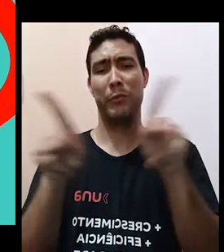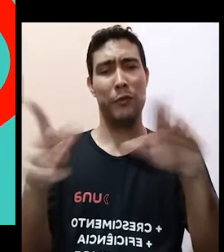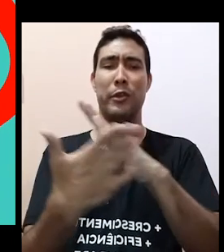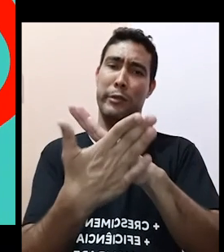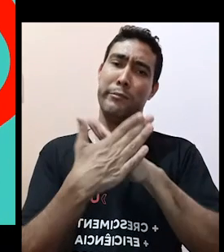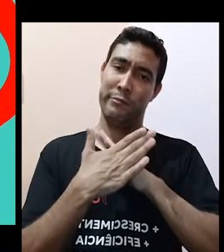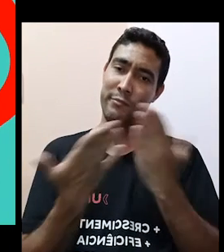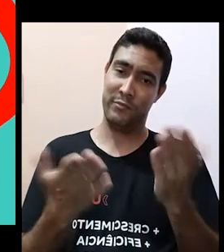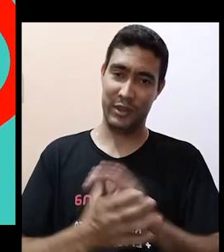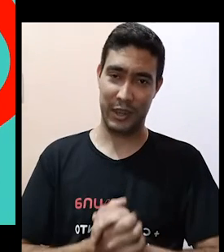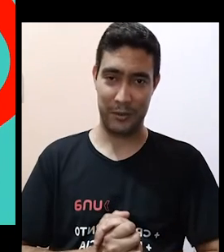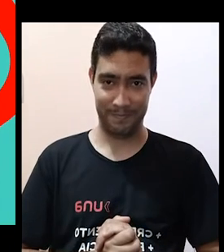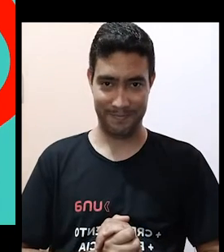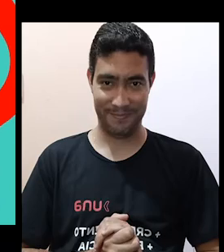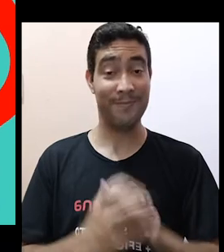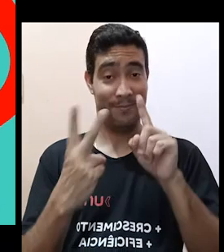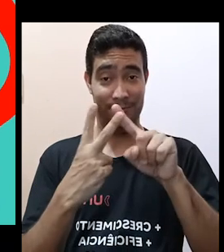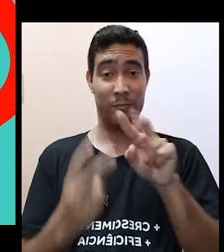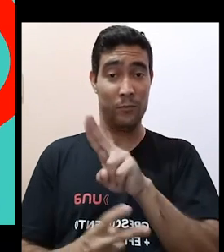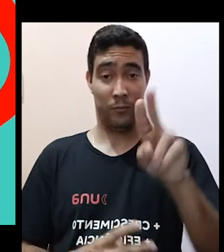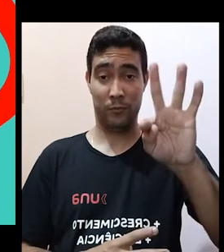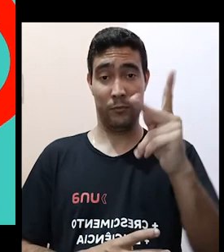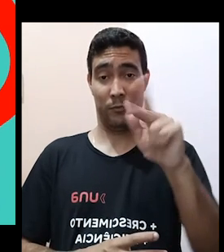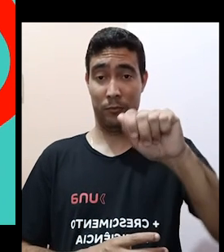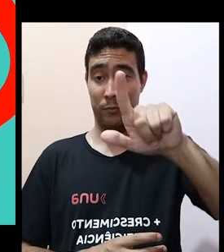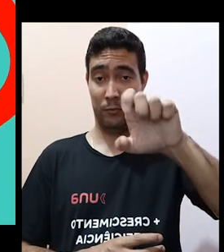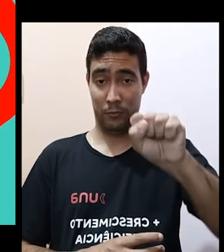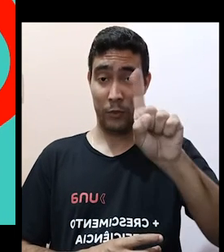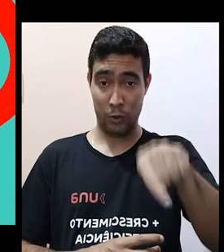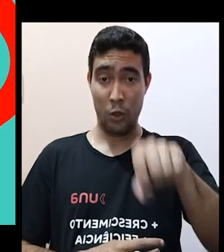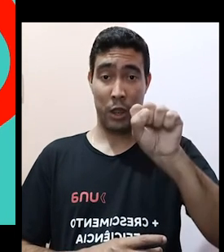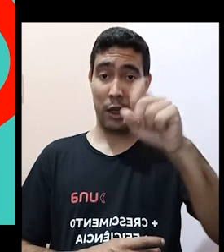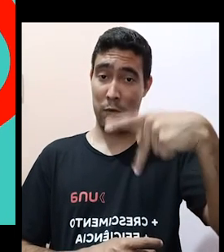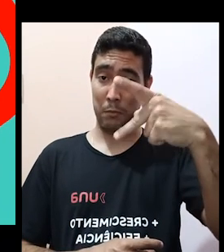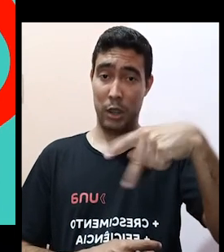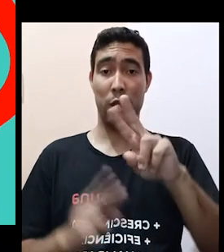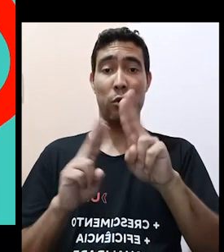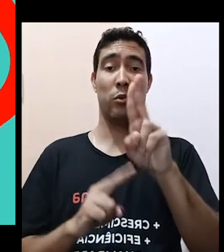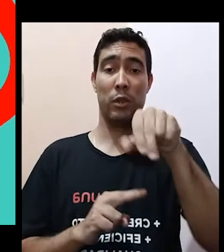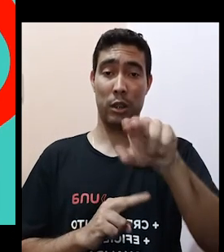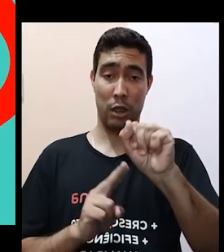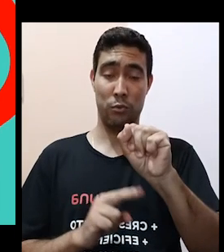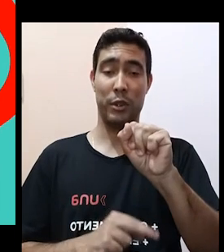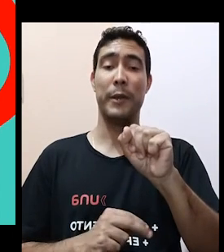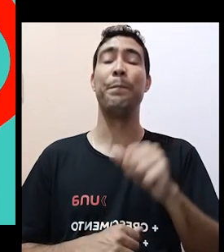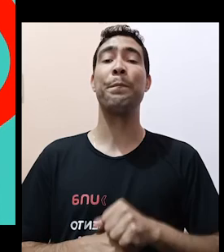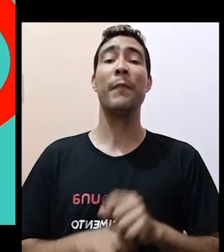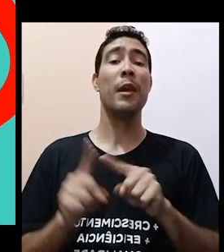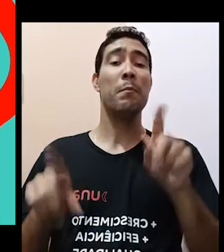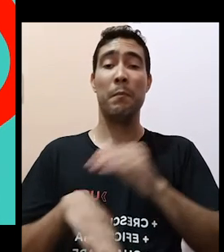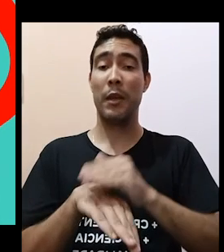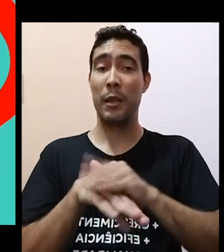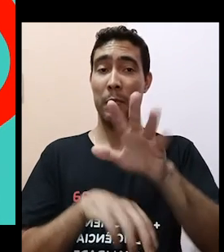mestres. Olá, meu nome é Tales, sou aluno do oitavo período da UNA, do Campo e Aimores. A minha